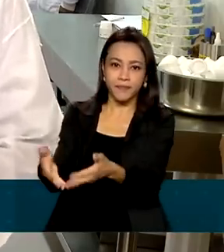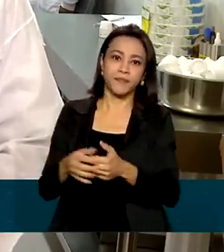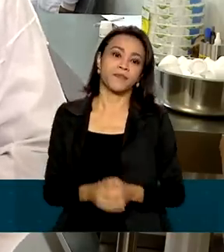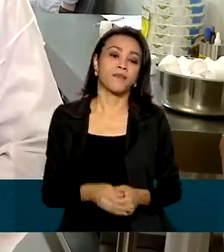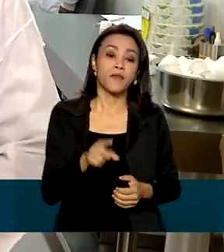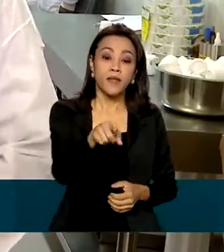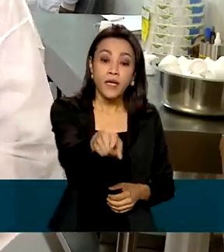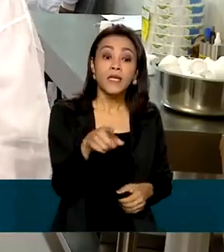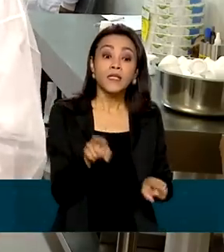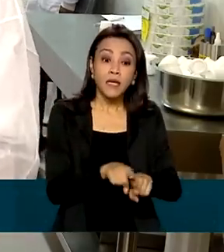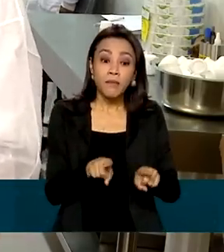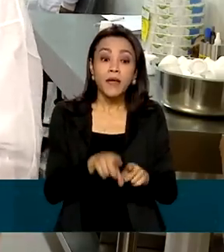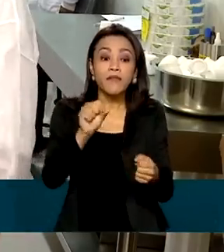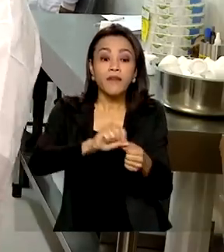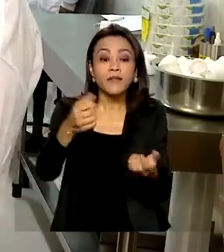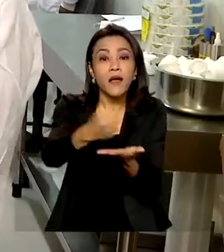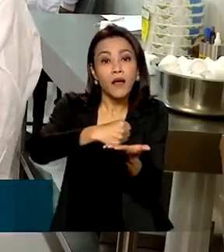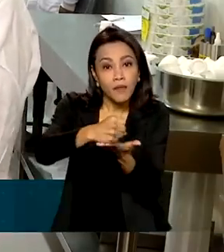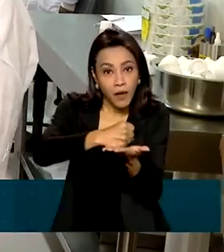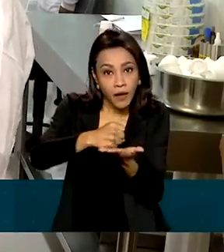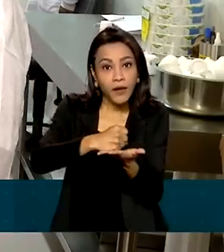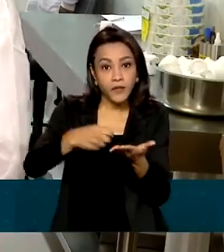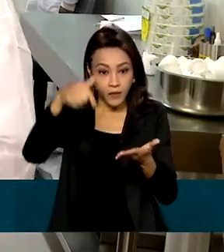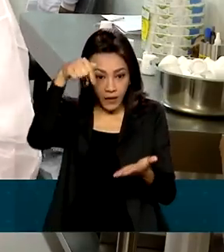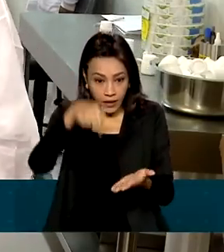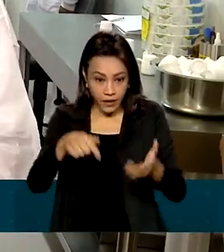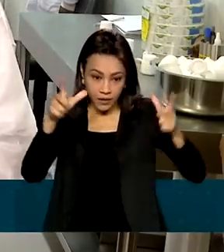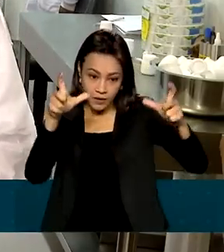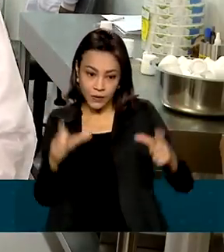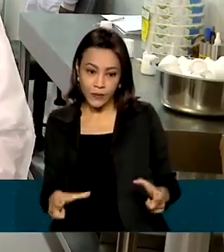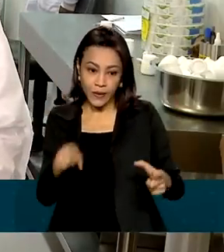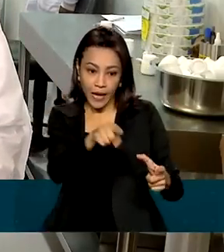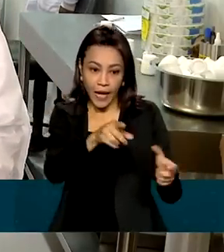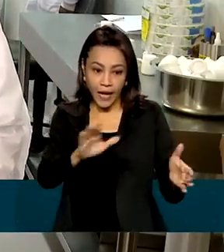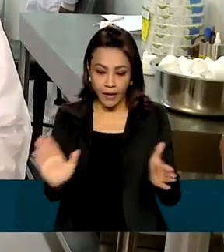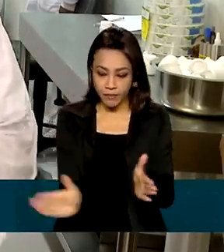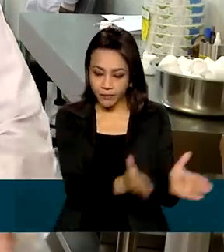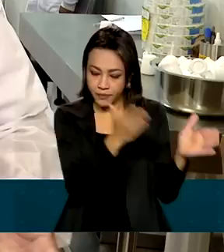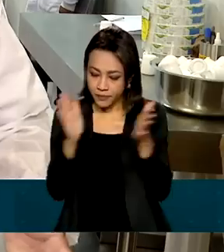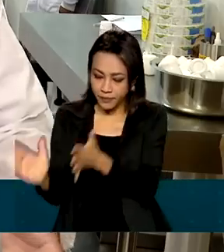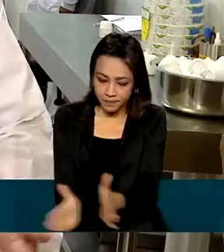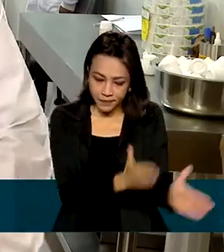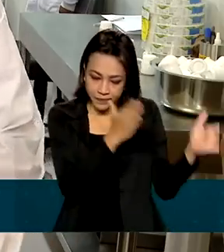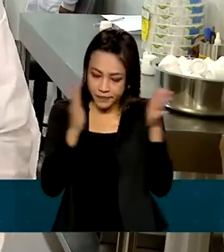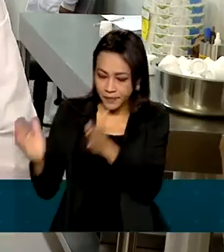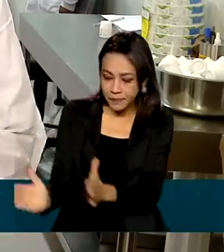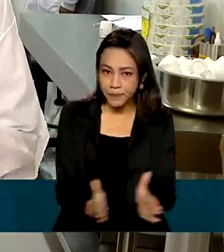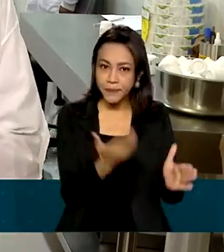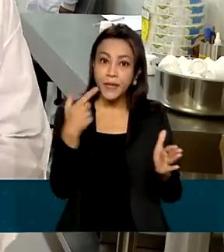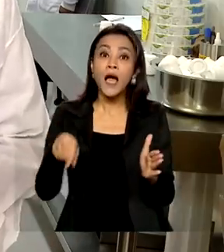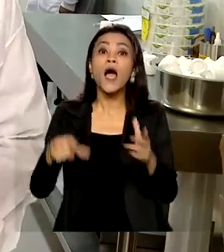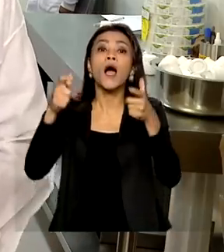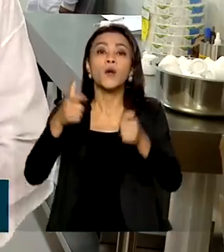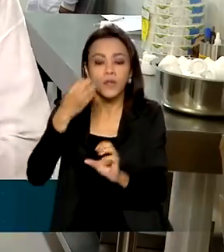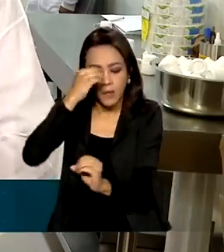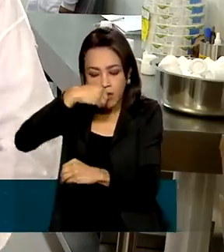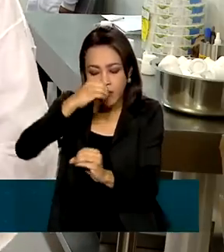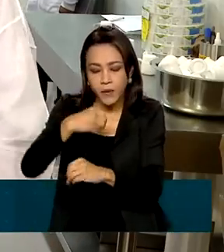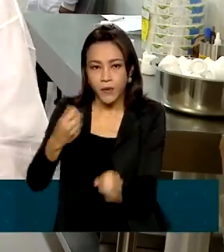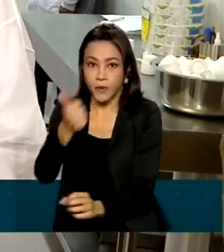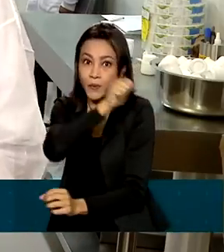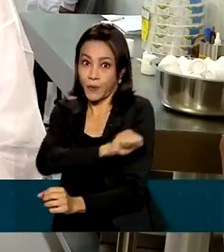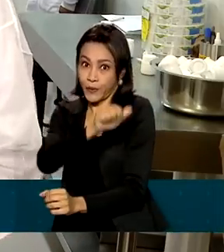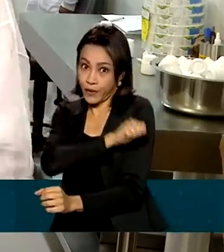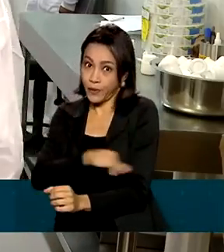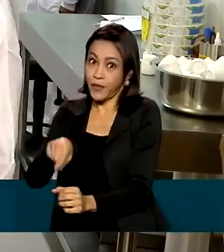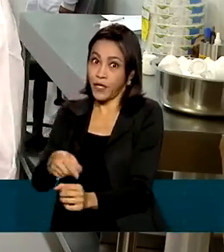Fiocruz também fabrica medicamentos. Essa aqui é uma linha de produção de farmanguinhos, laboratório que fica no Rio de Janeiro e é o maior